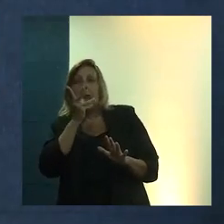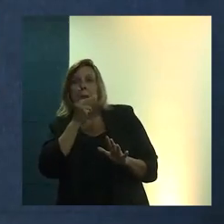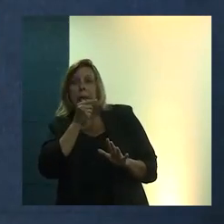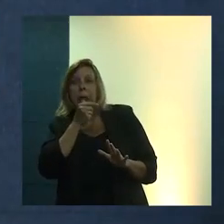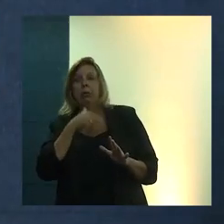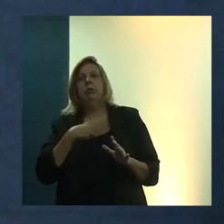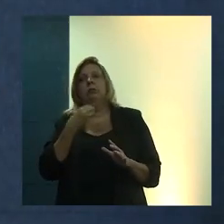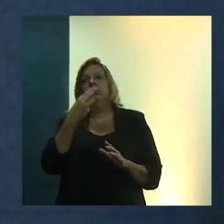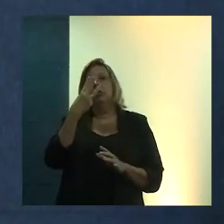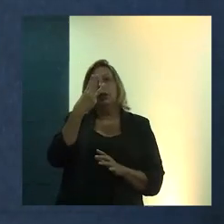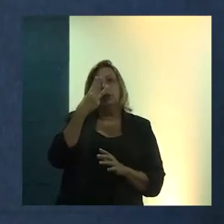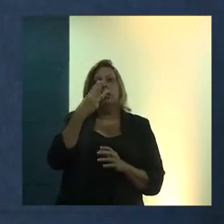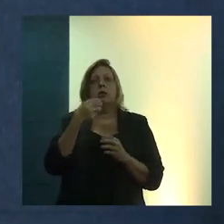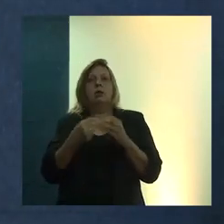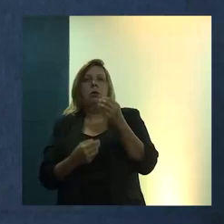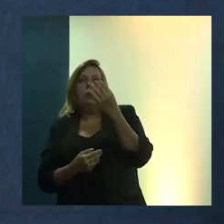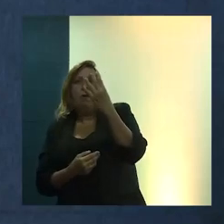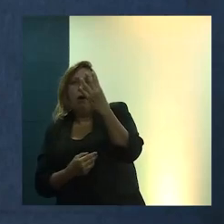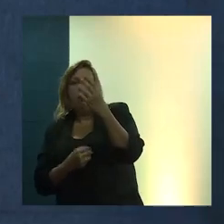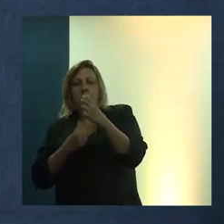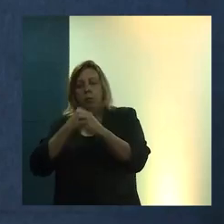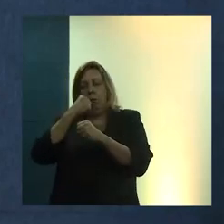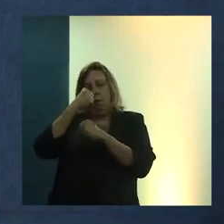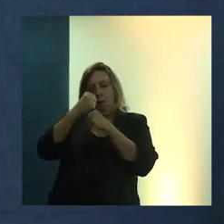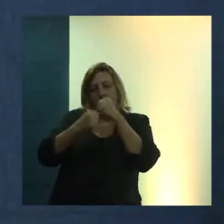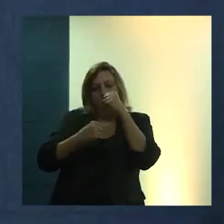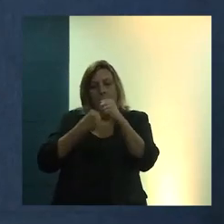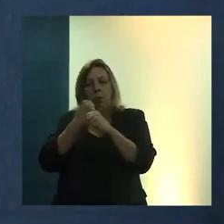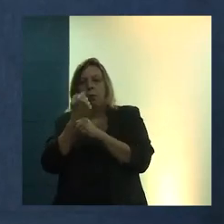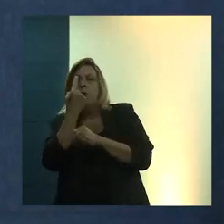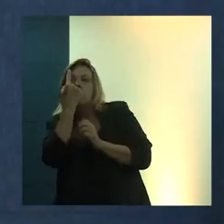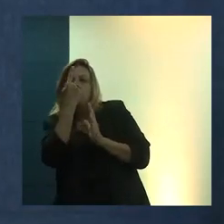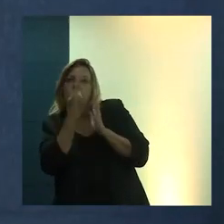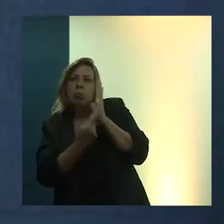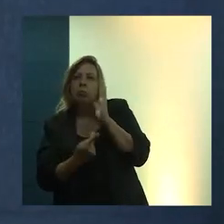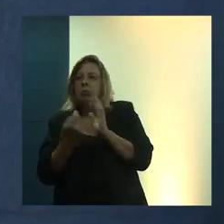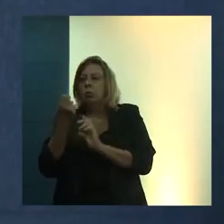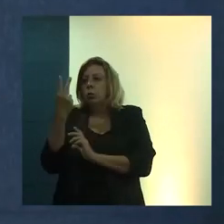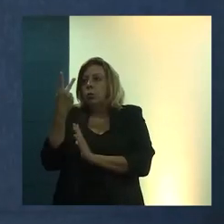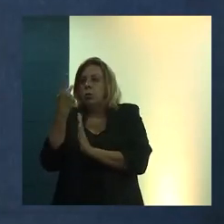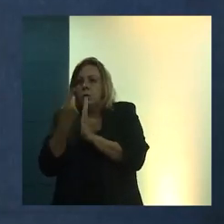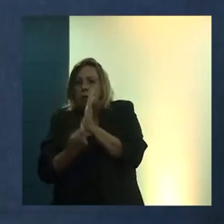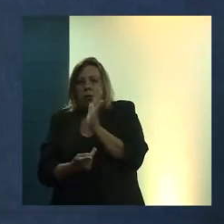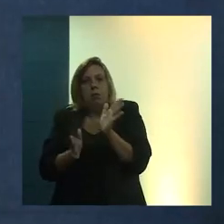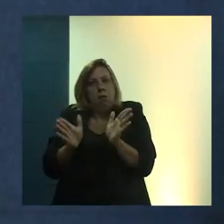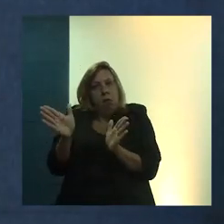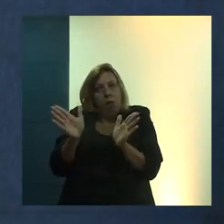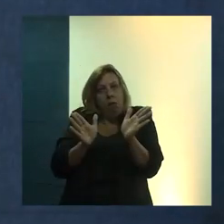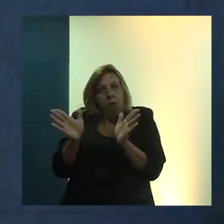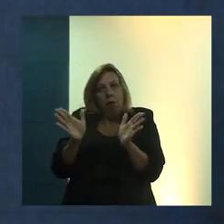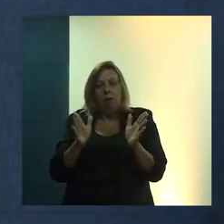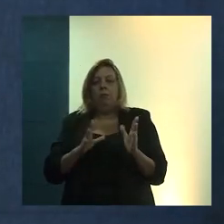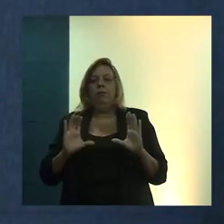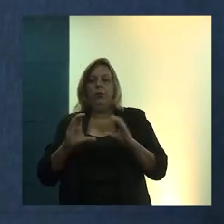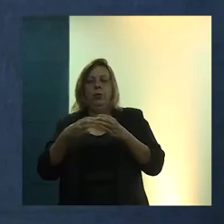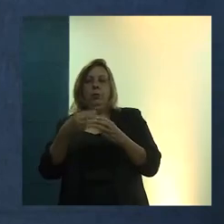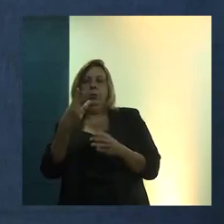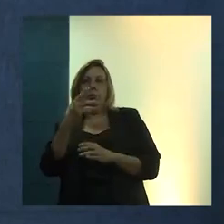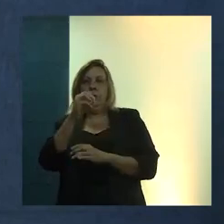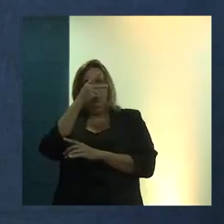A cada três, quatro anos, a gente trabalha um projeto extensionista, no máximo, dois ao mesmo tempo, com essas 30 pessoas.